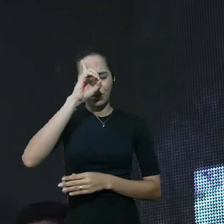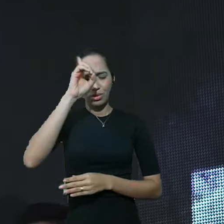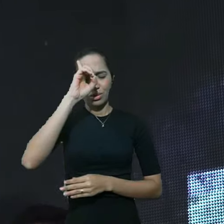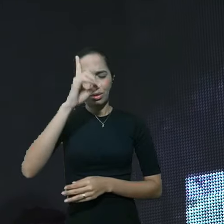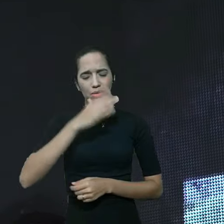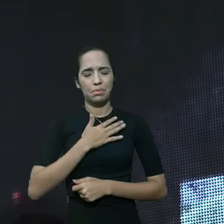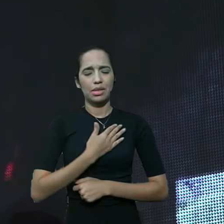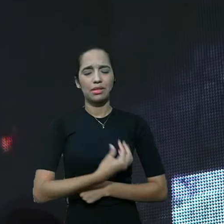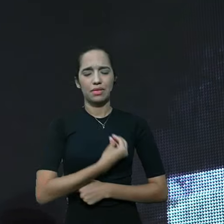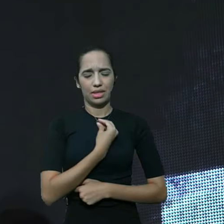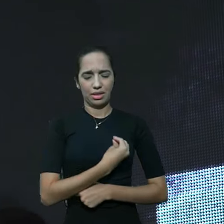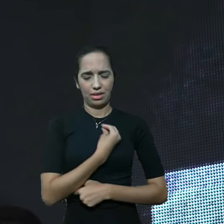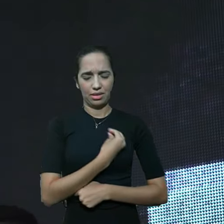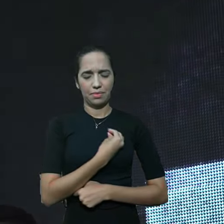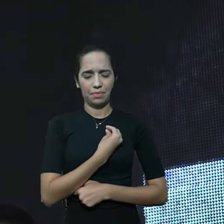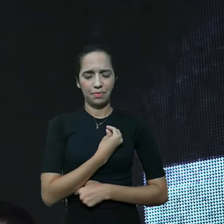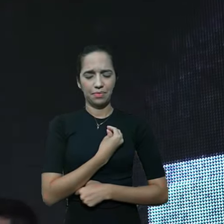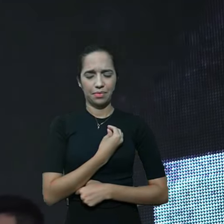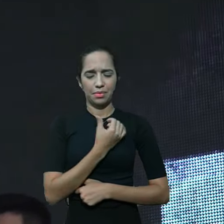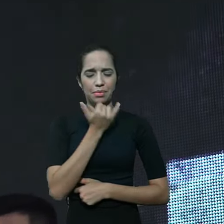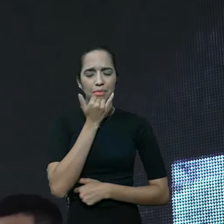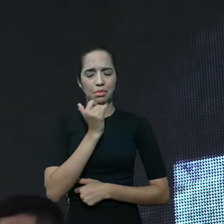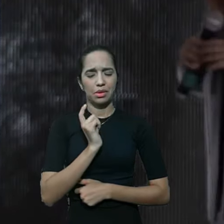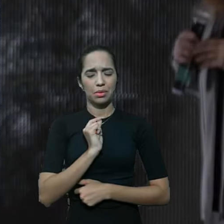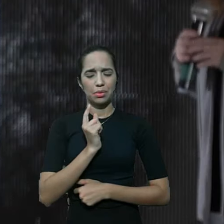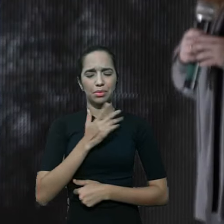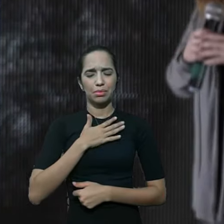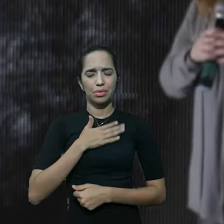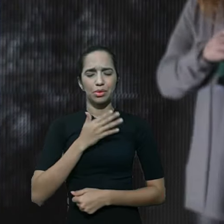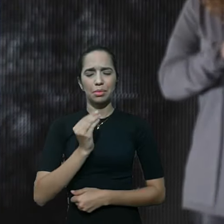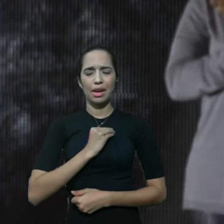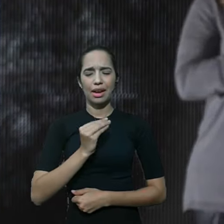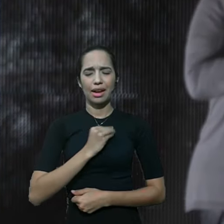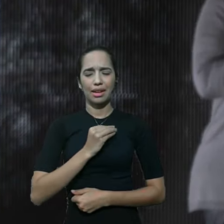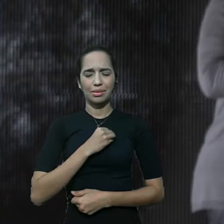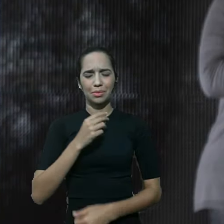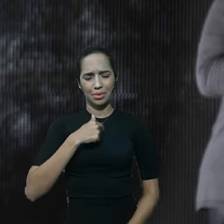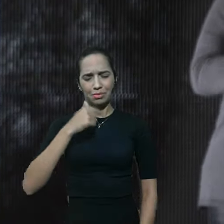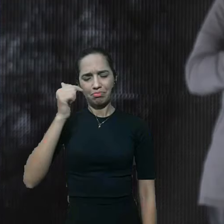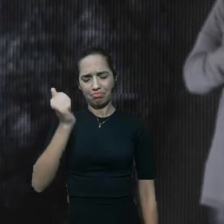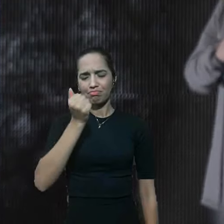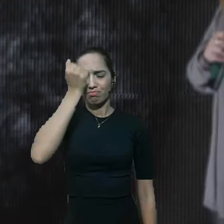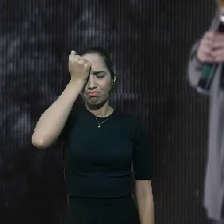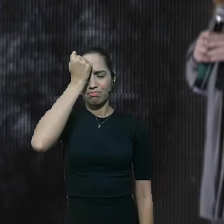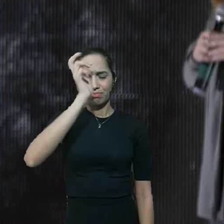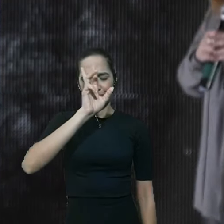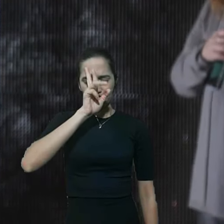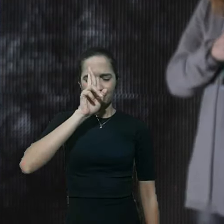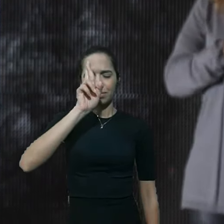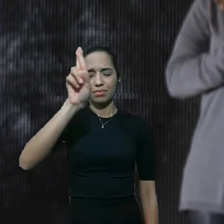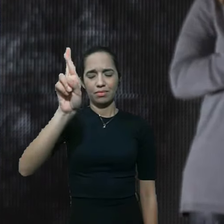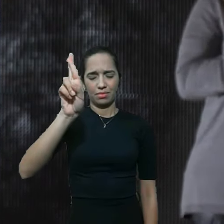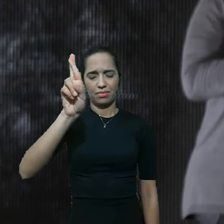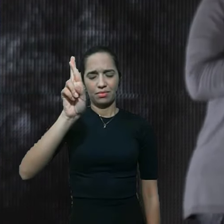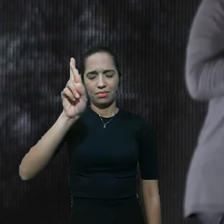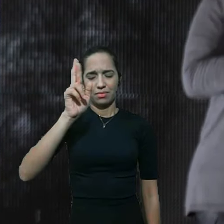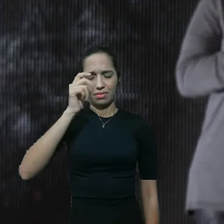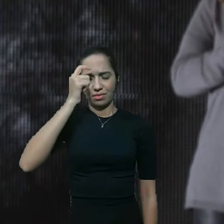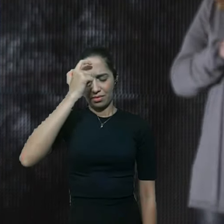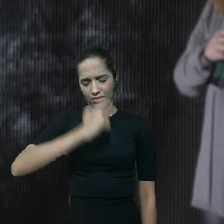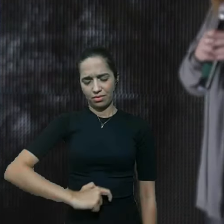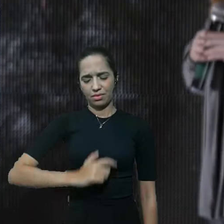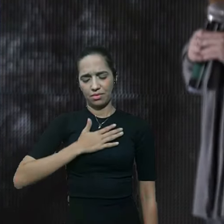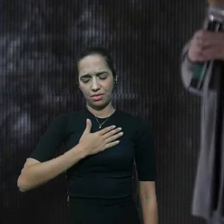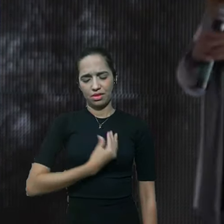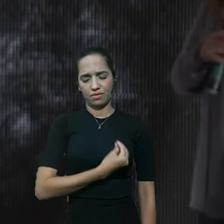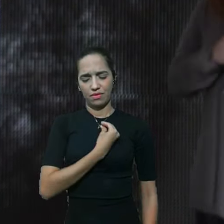da minha vida perdoa os meus pecados eu me arrependo Senhor e eu entrego a Ti